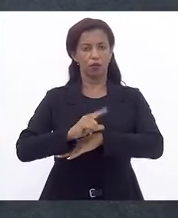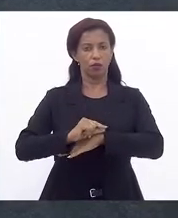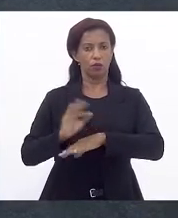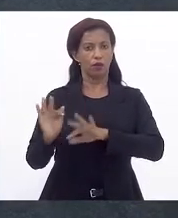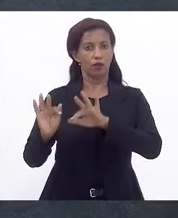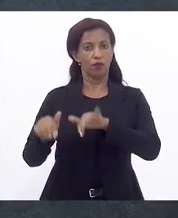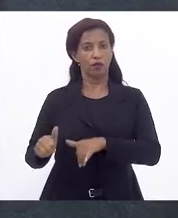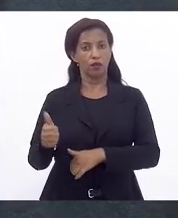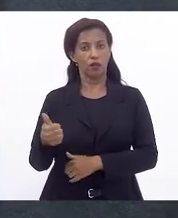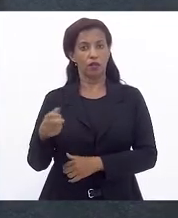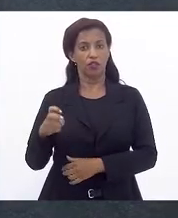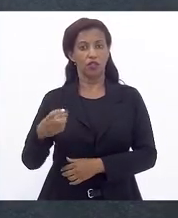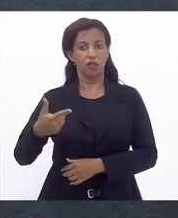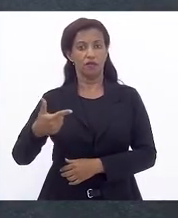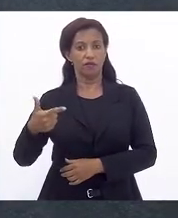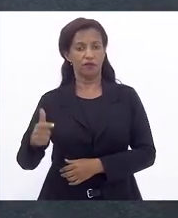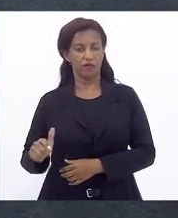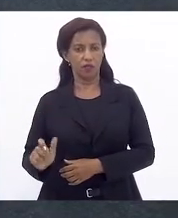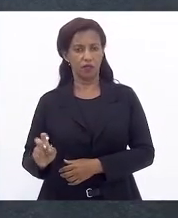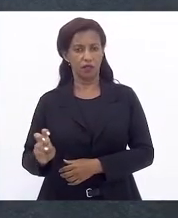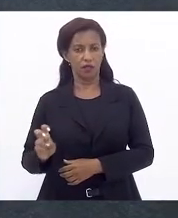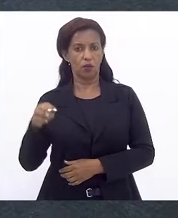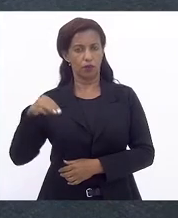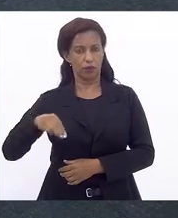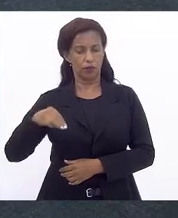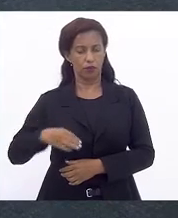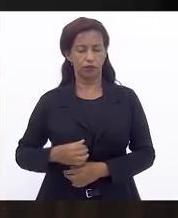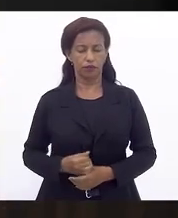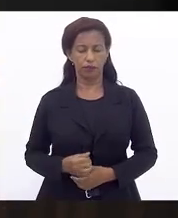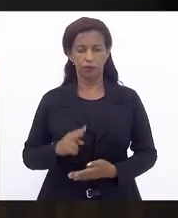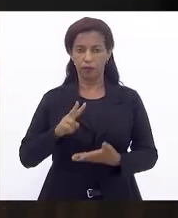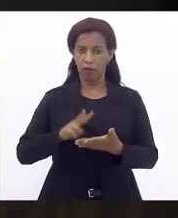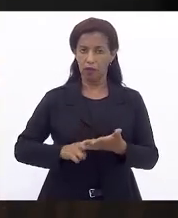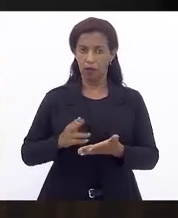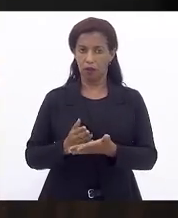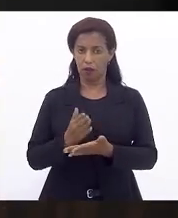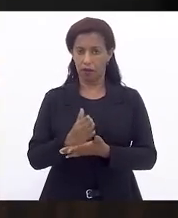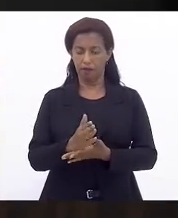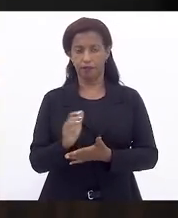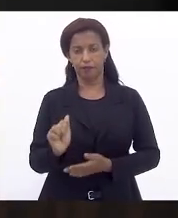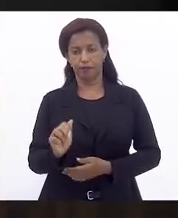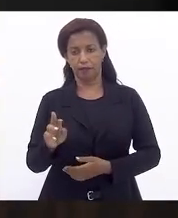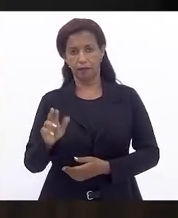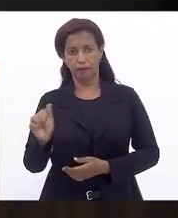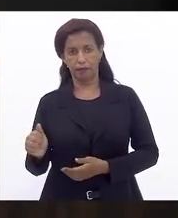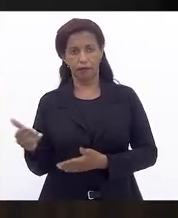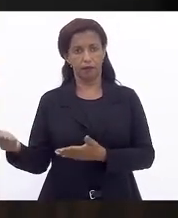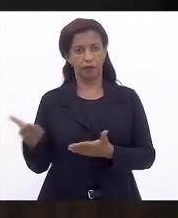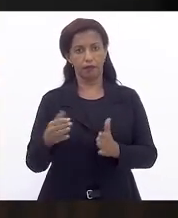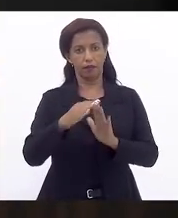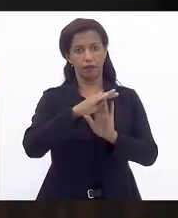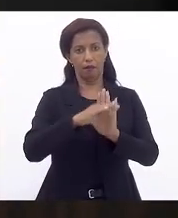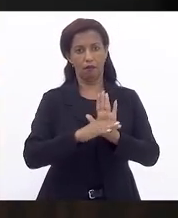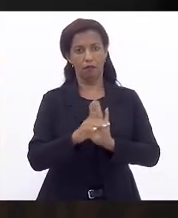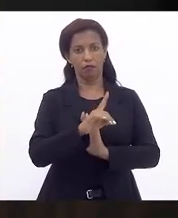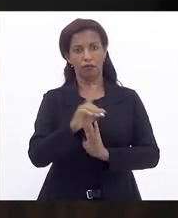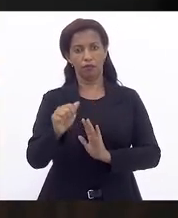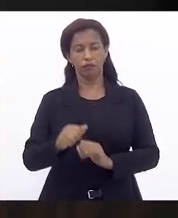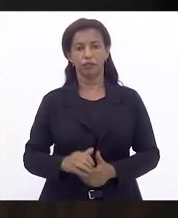encerrou-se às 15 horas e 25 minutos. Lida e aprovada a ata, passa-se a ordem do dia.